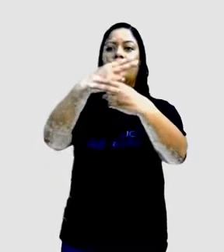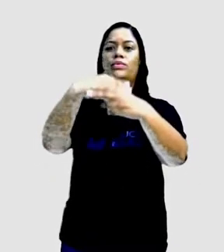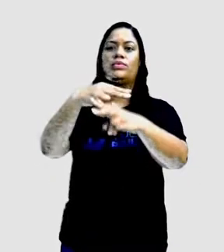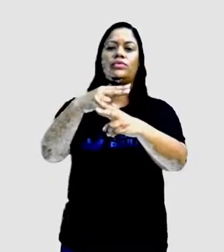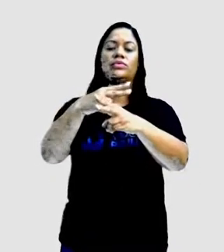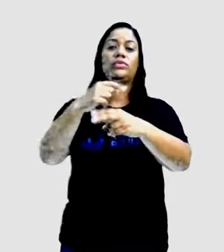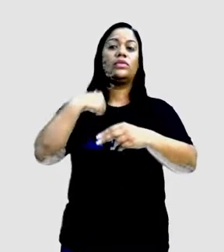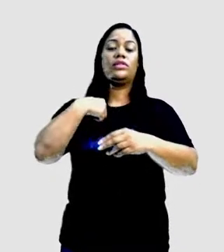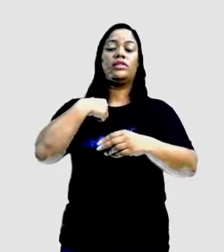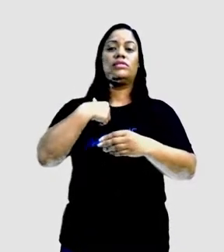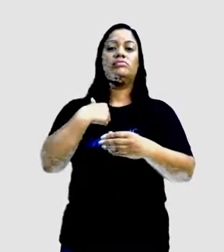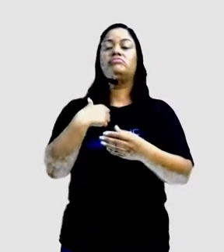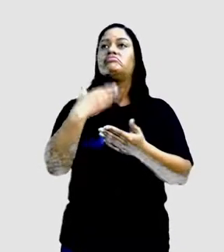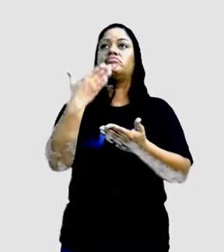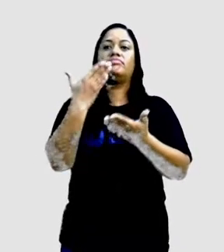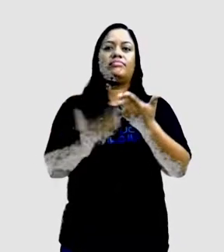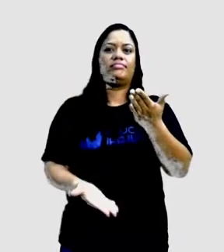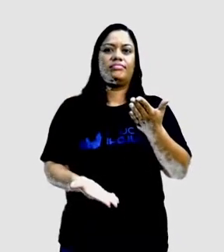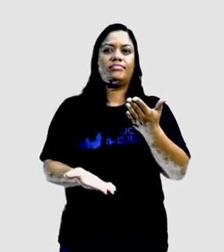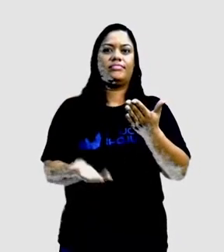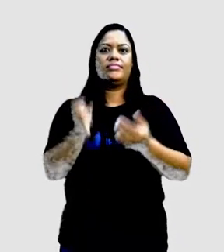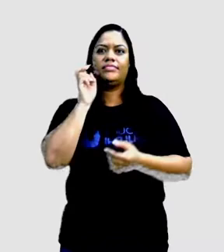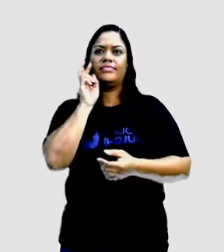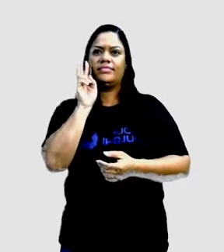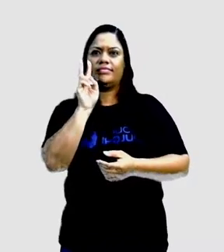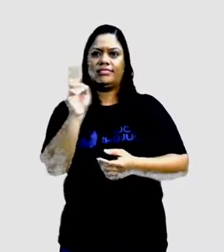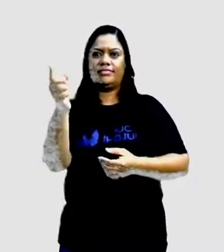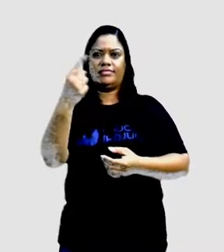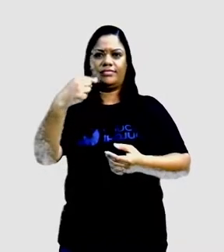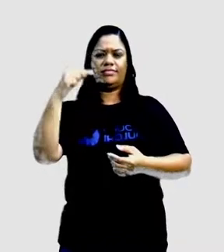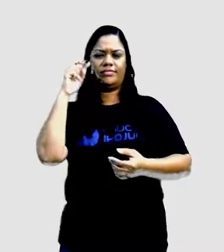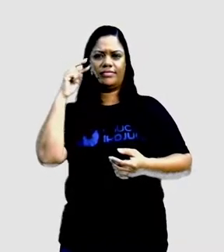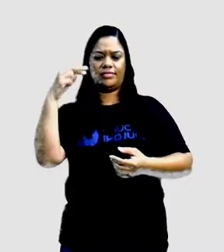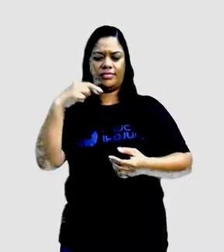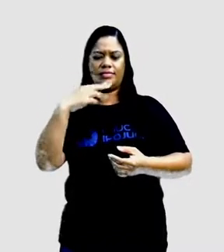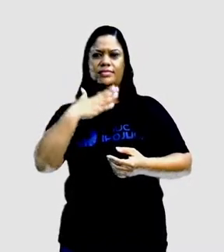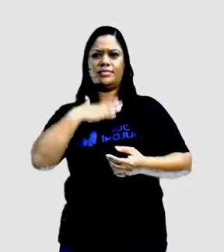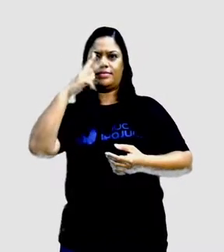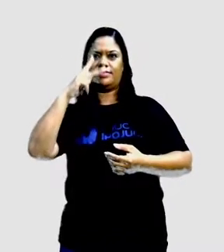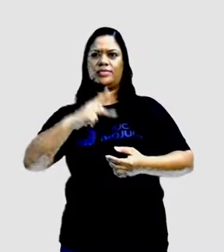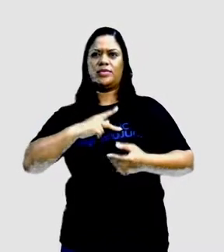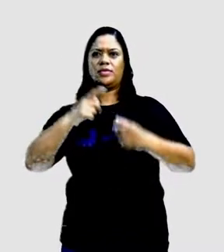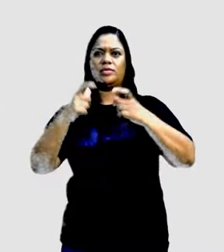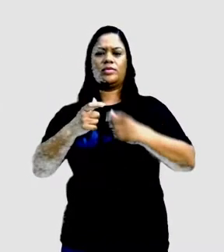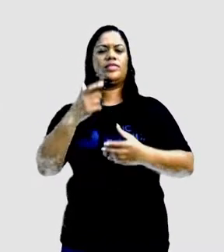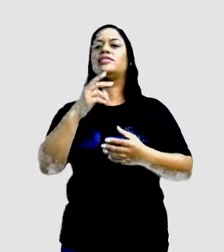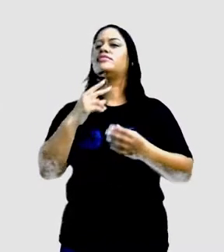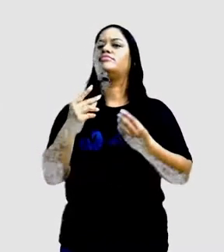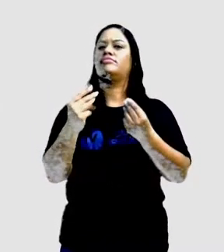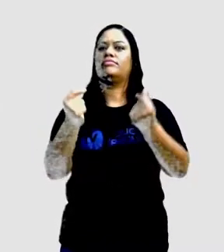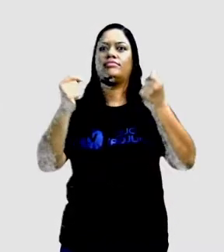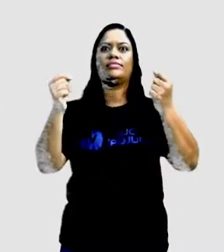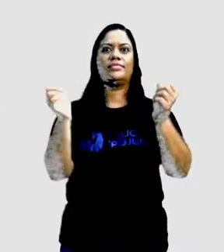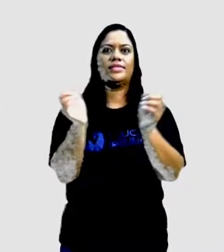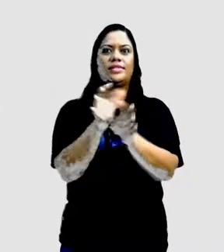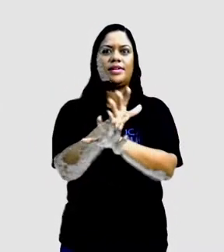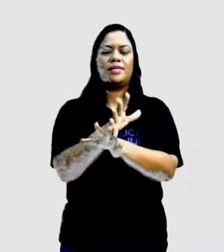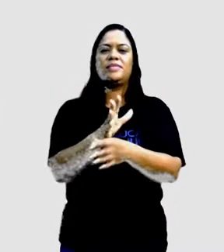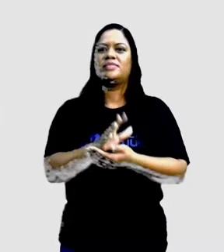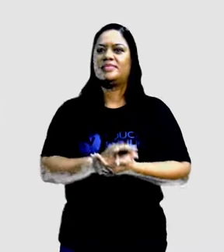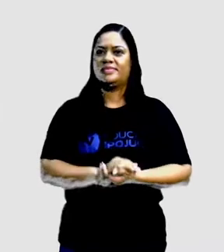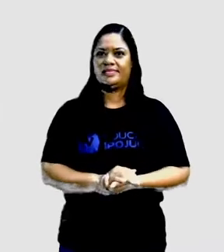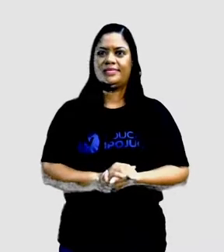estava distraído. A olhar para o meu umbigo e o momento já passou. Vem que o vento volta,